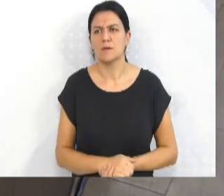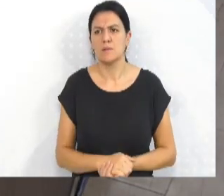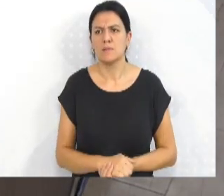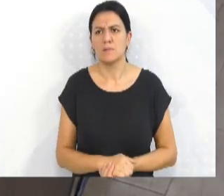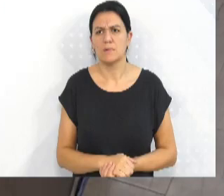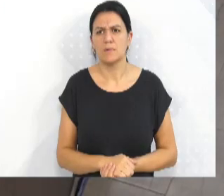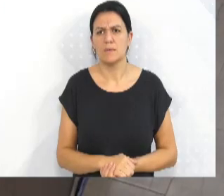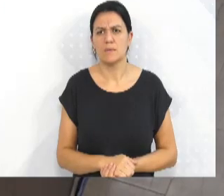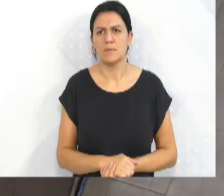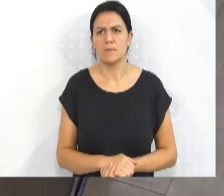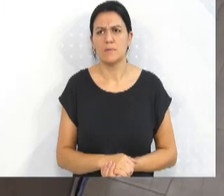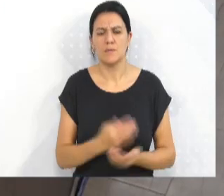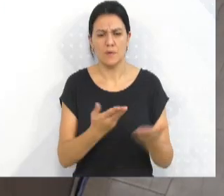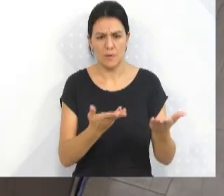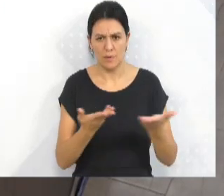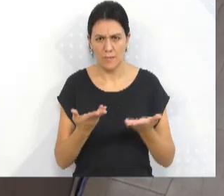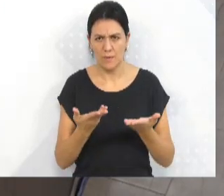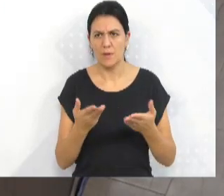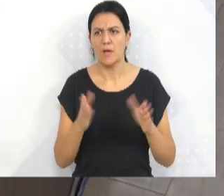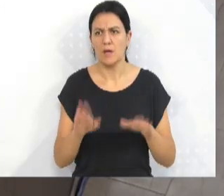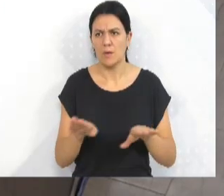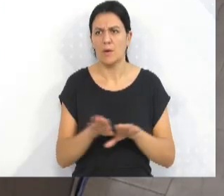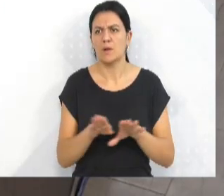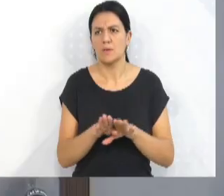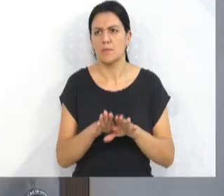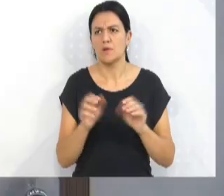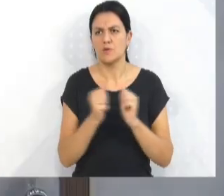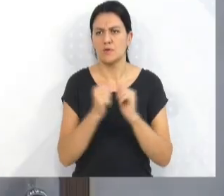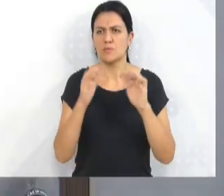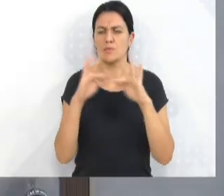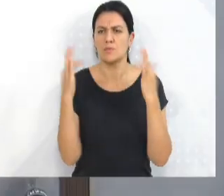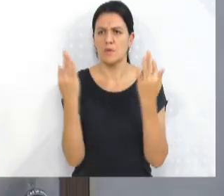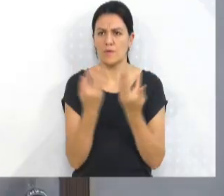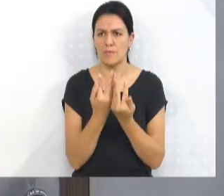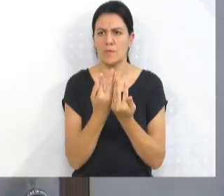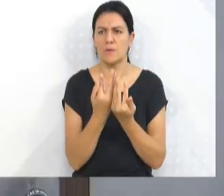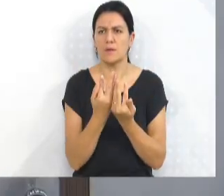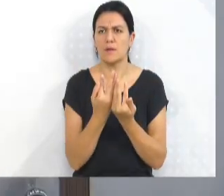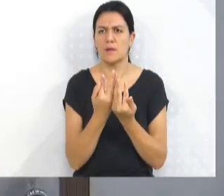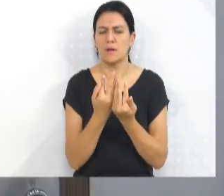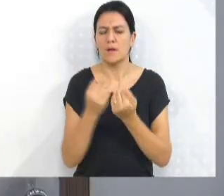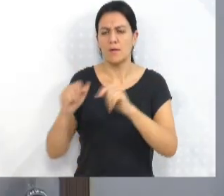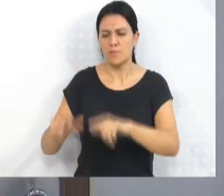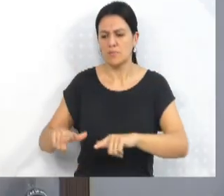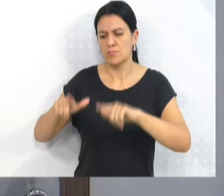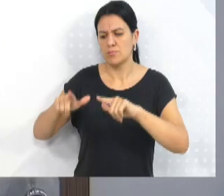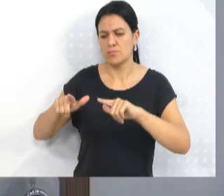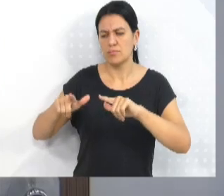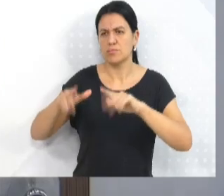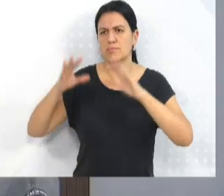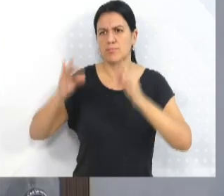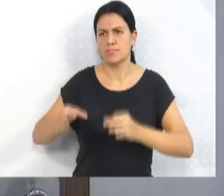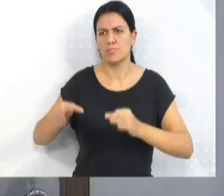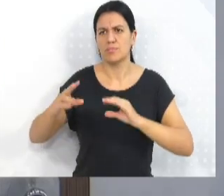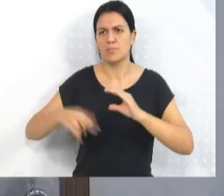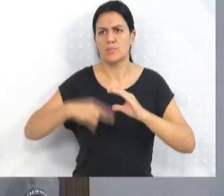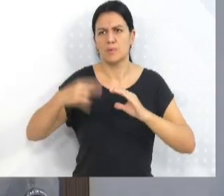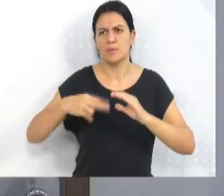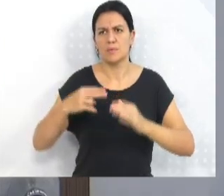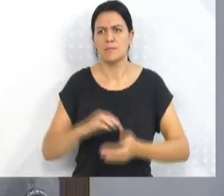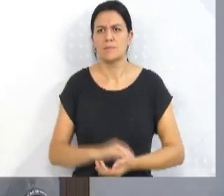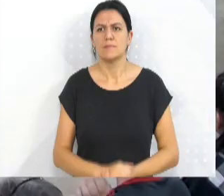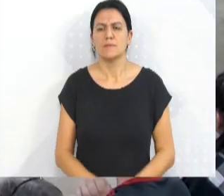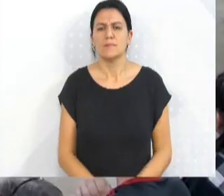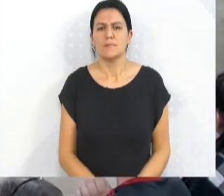Então, queria convidar o senhor Osnir para também poder, junto com a sua família, com seus convidados, aqui esta justa homenagem da Câmara Municipal de Blumenau.